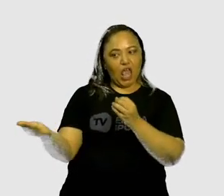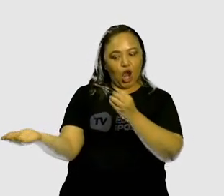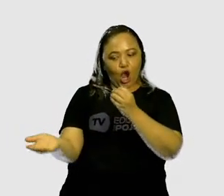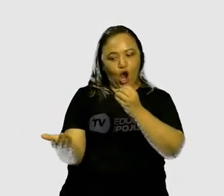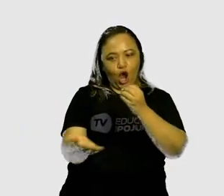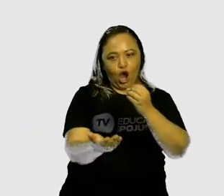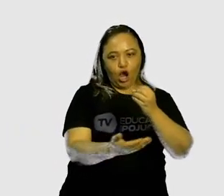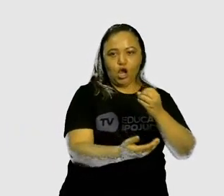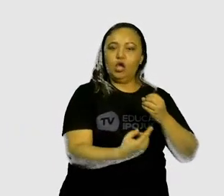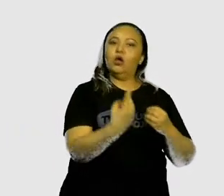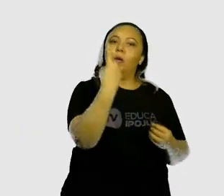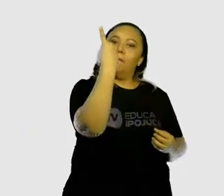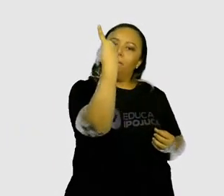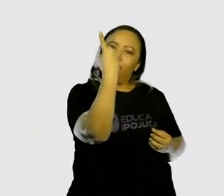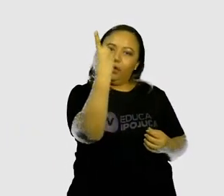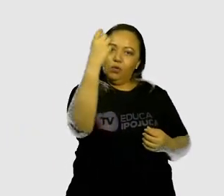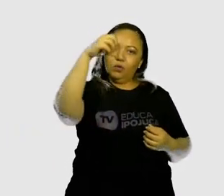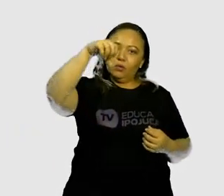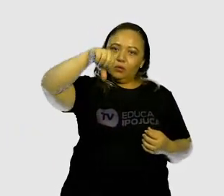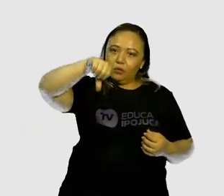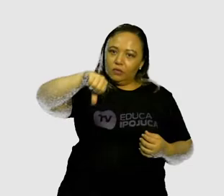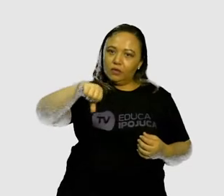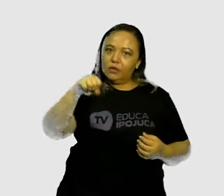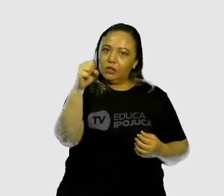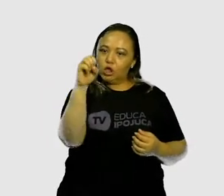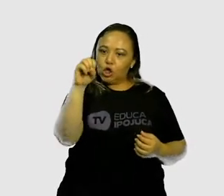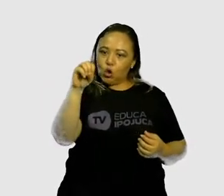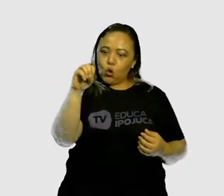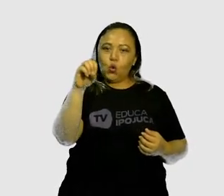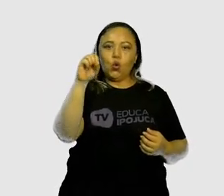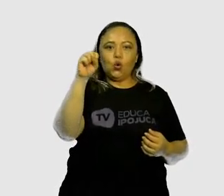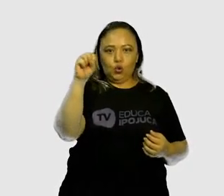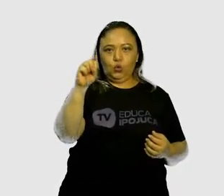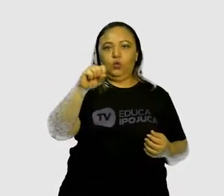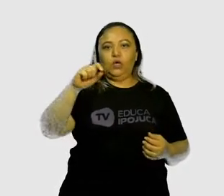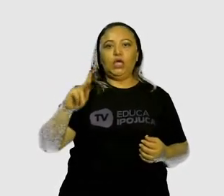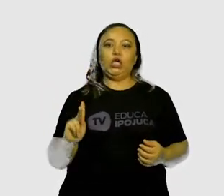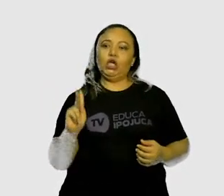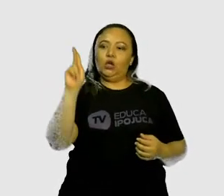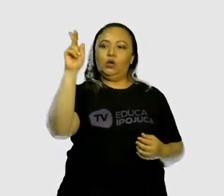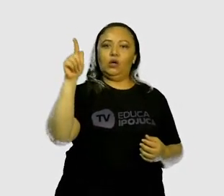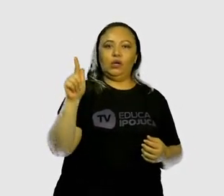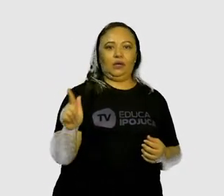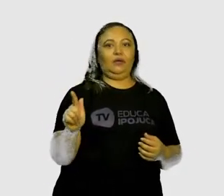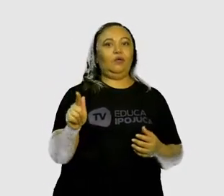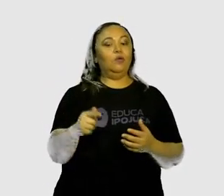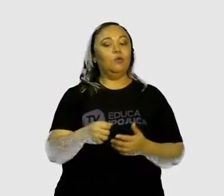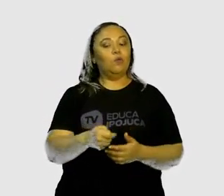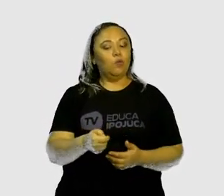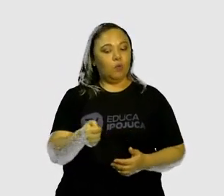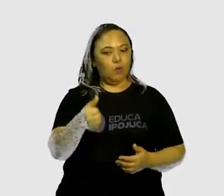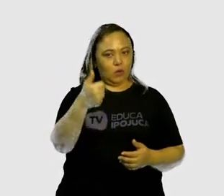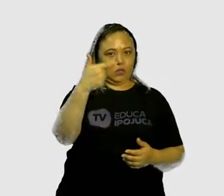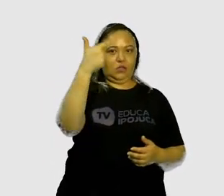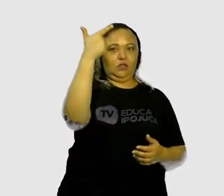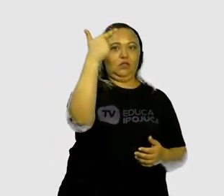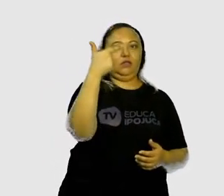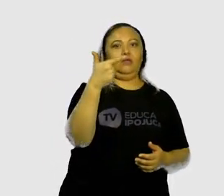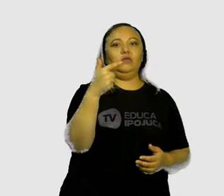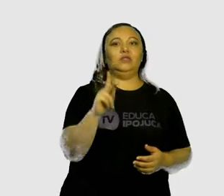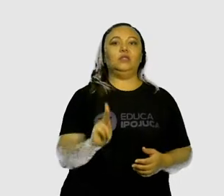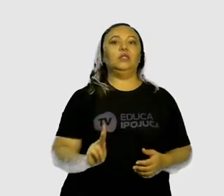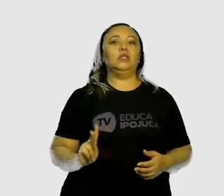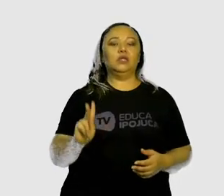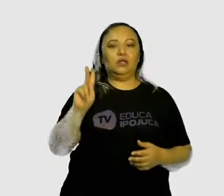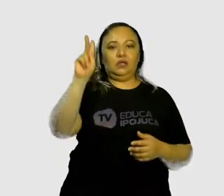1.908 quilogramas. Tá certo? Quase duas toneladas e essa colheita se deu